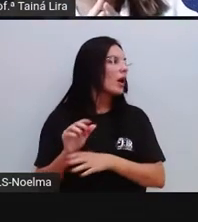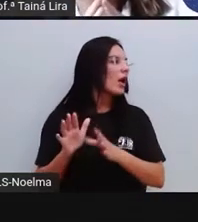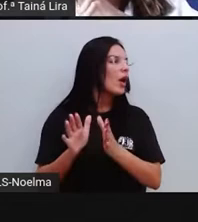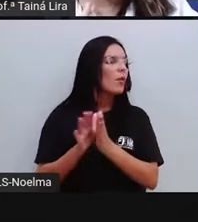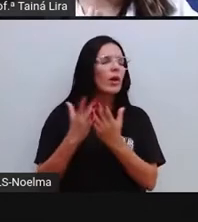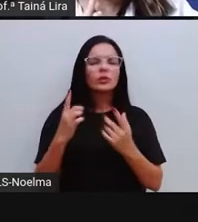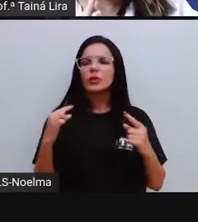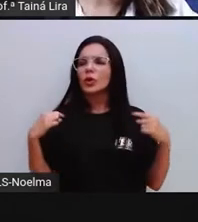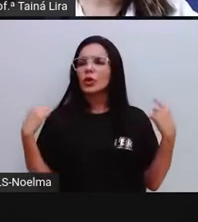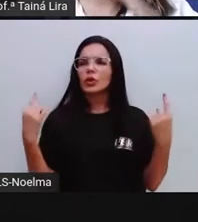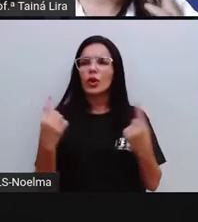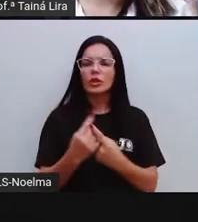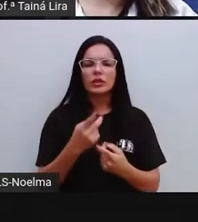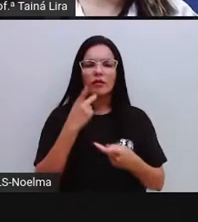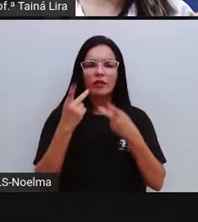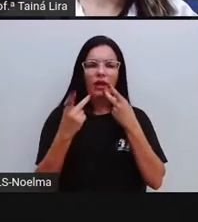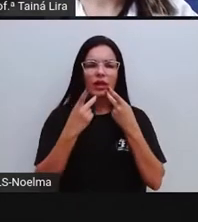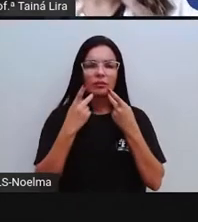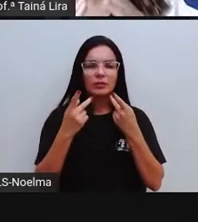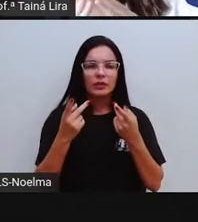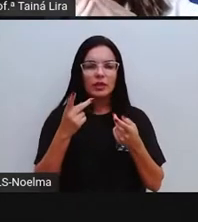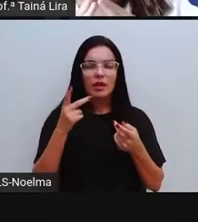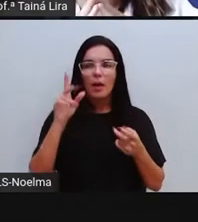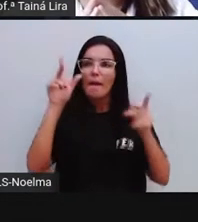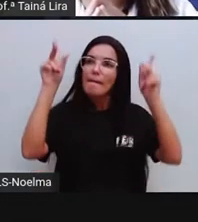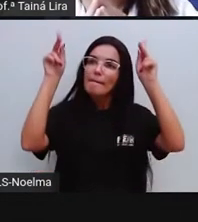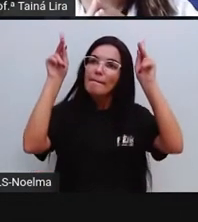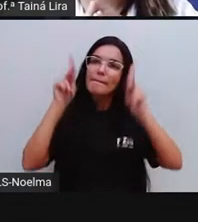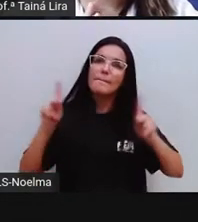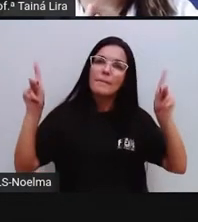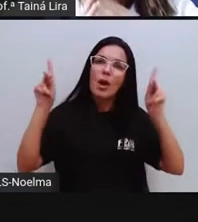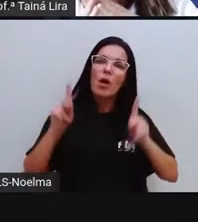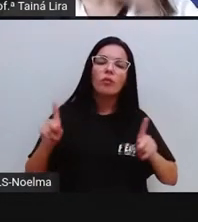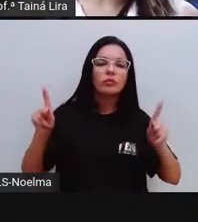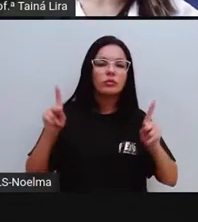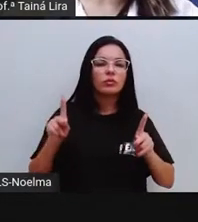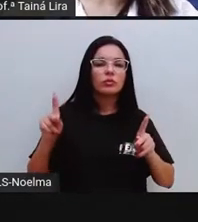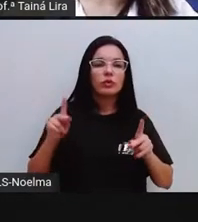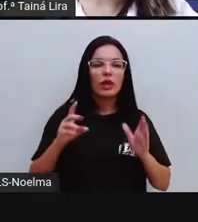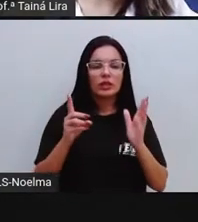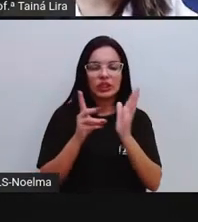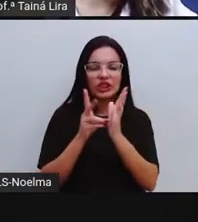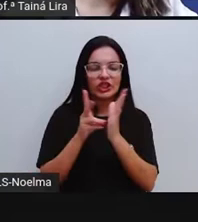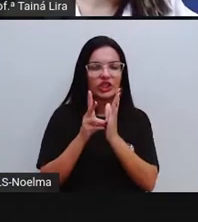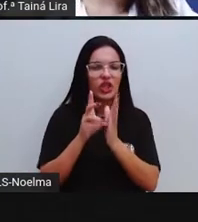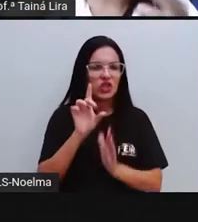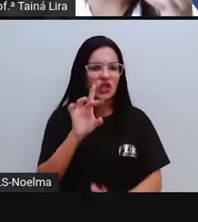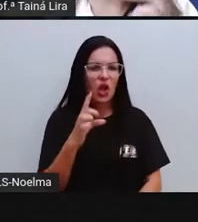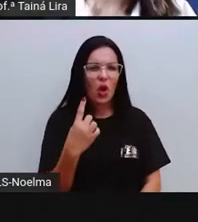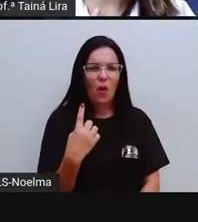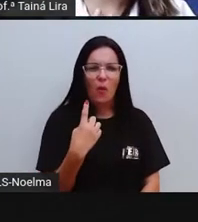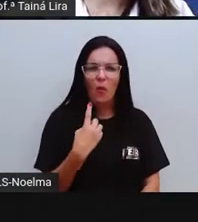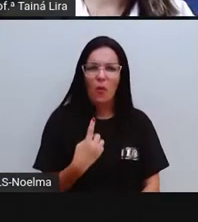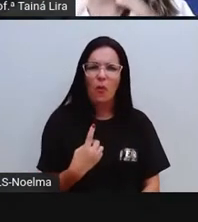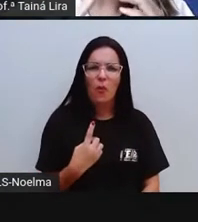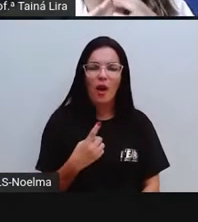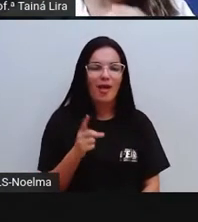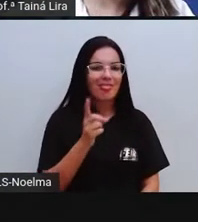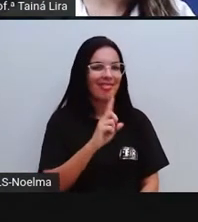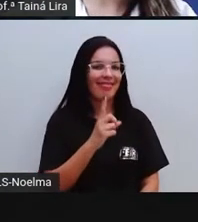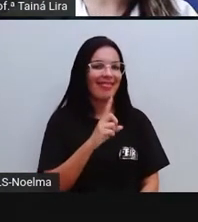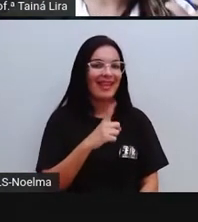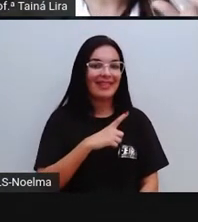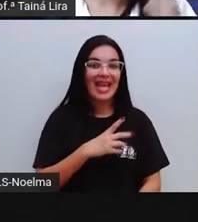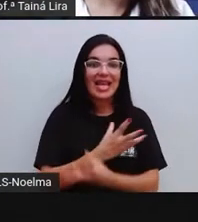falamos de povos indígenas, nós não estamos falando de um único povo, nós estamos falando de